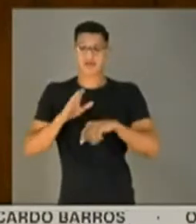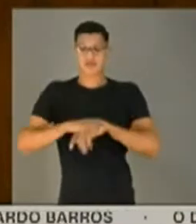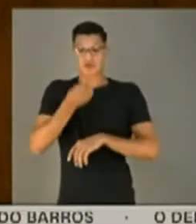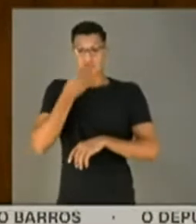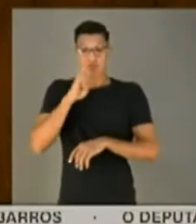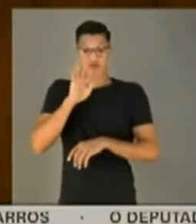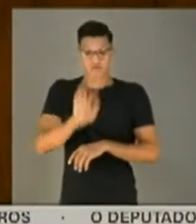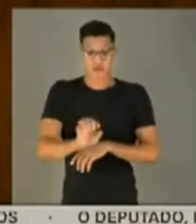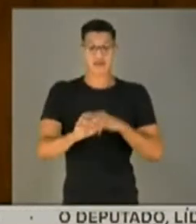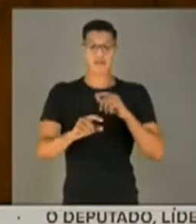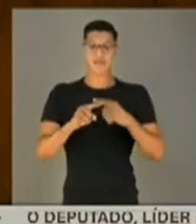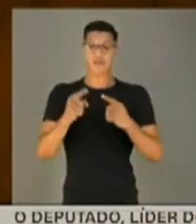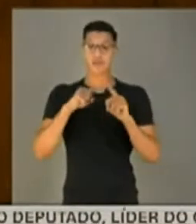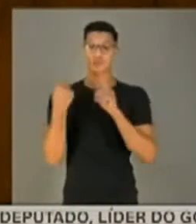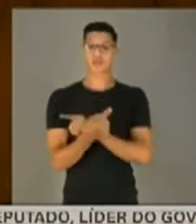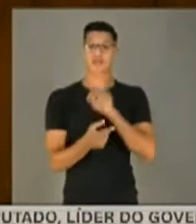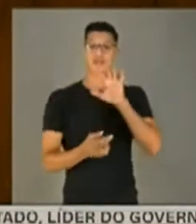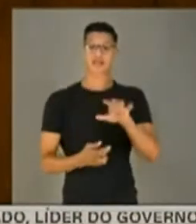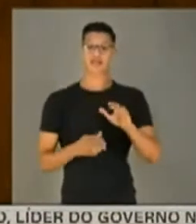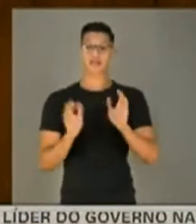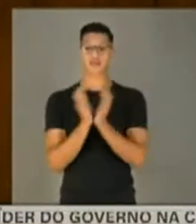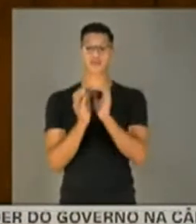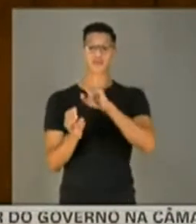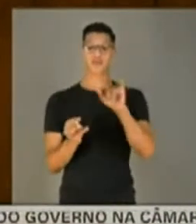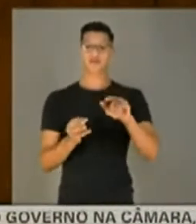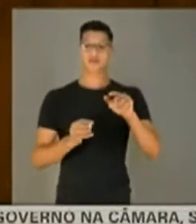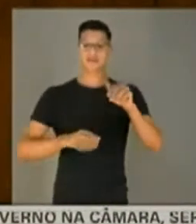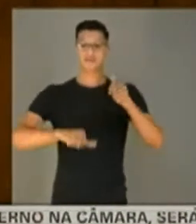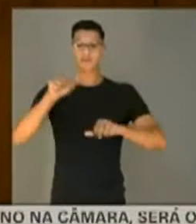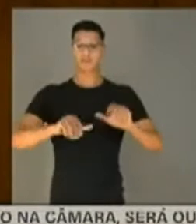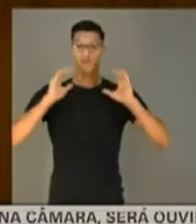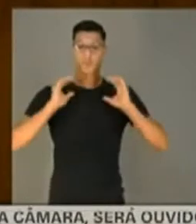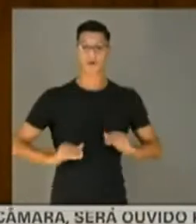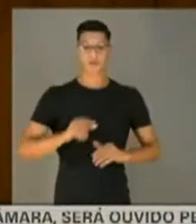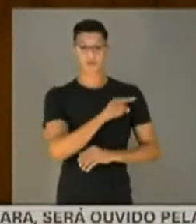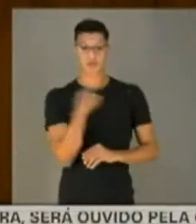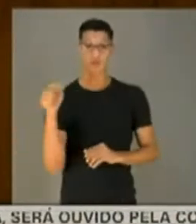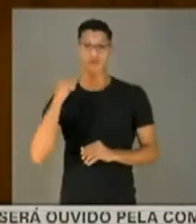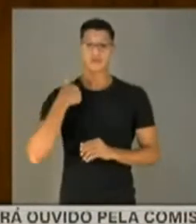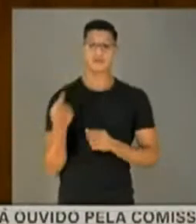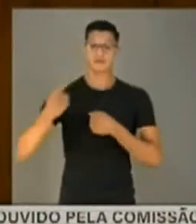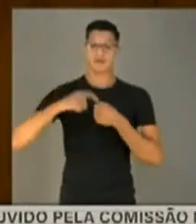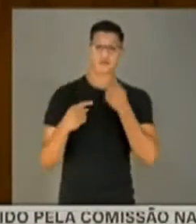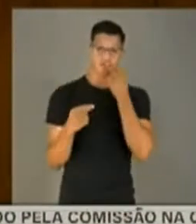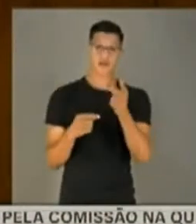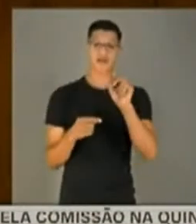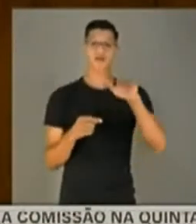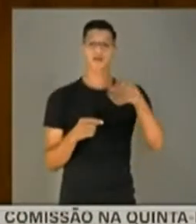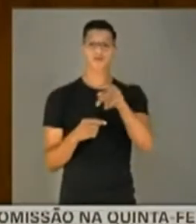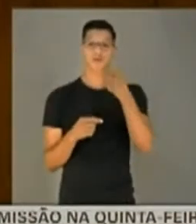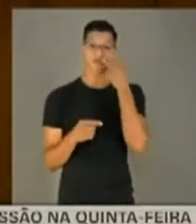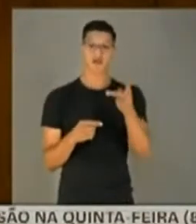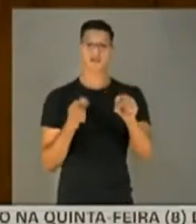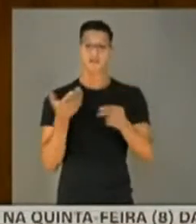boa fé. Porque, do contrário, é essa comissão que vai analisar esse comportamento do senhor. E aí, eu volto a falar que quando o senhor